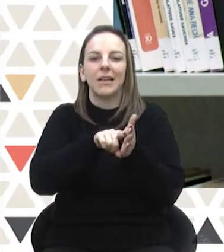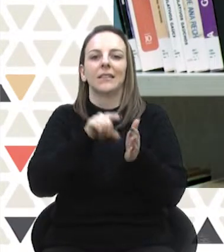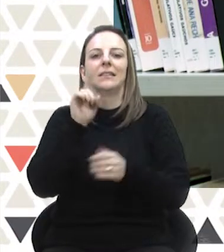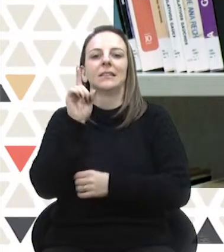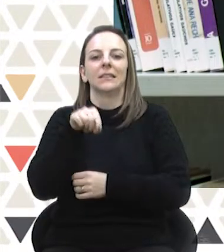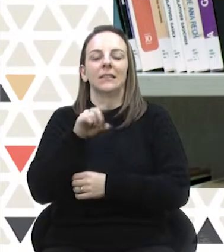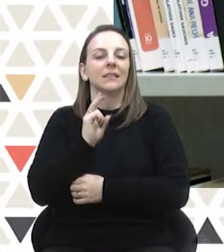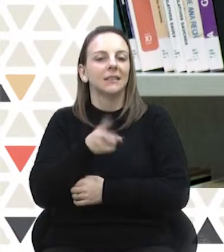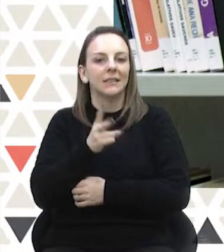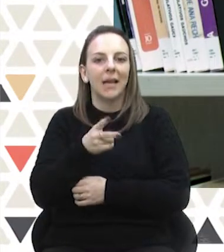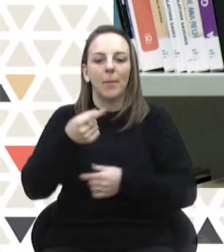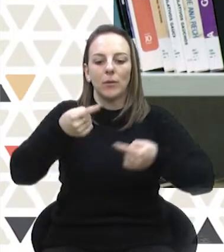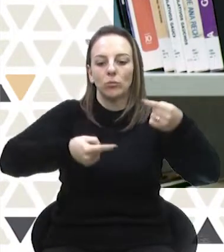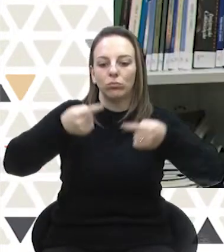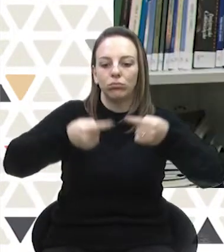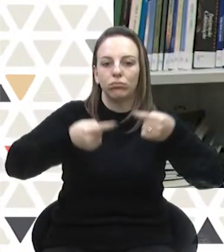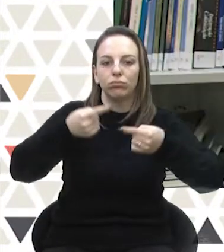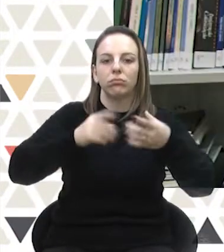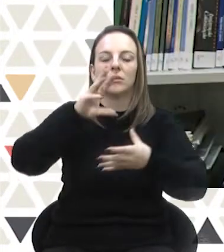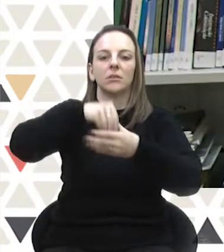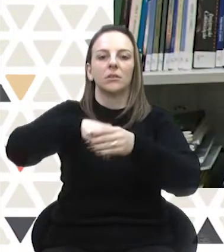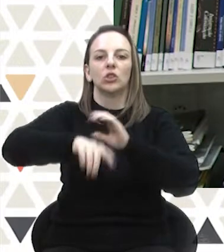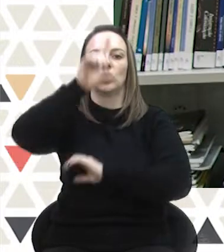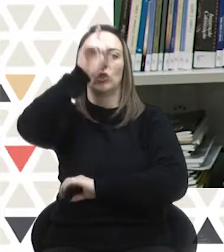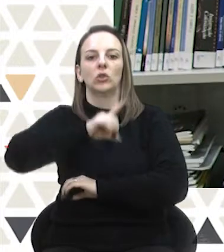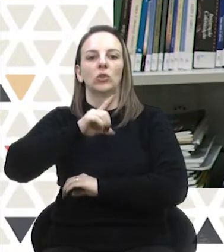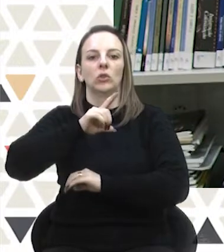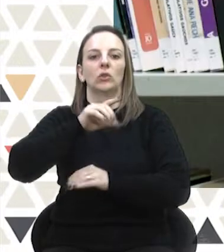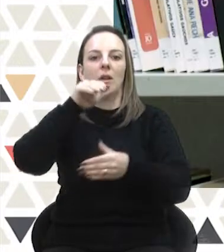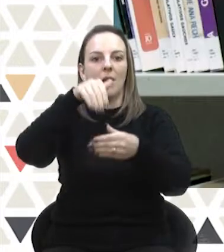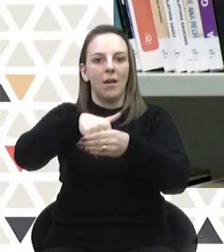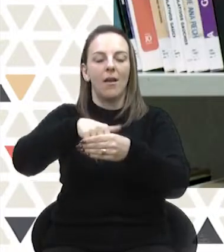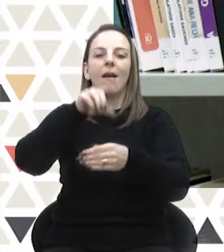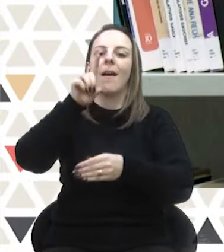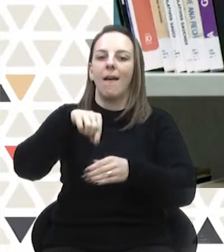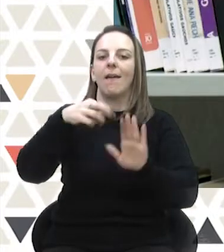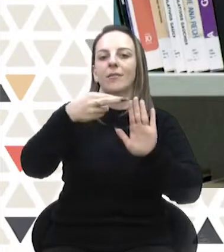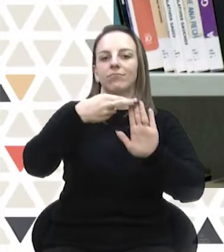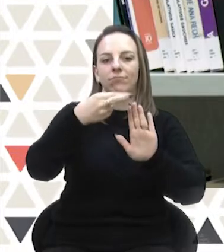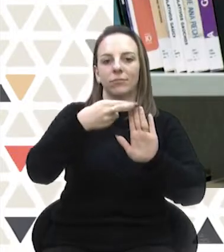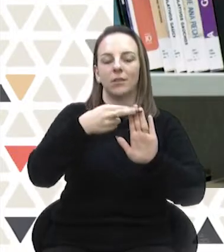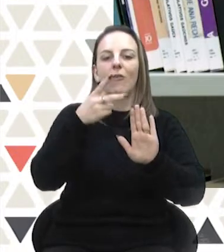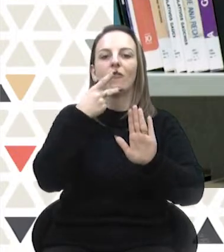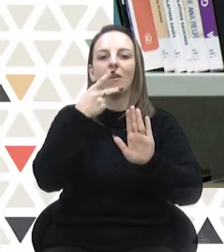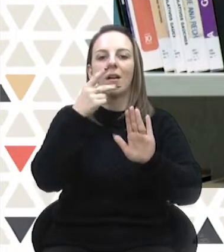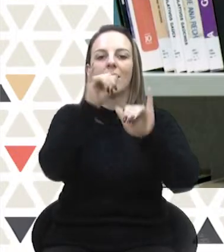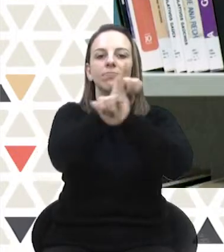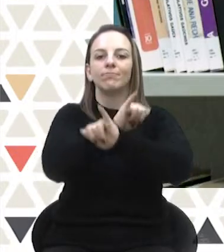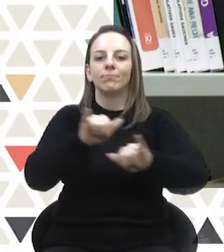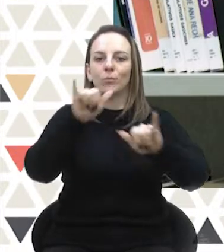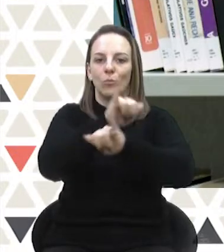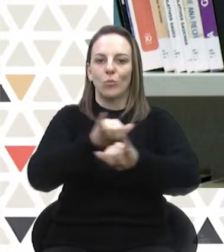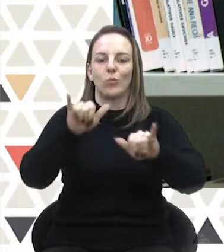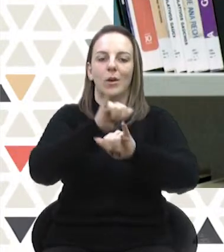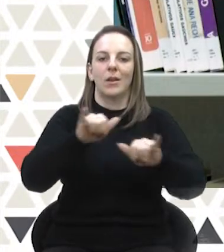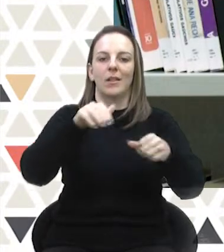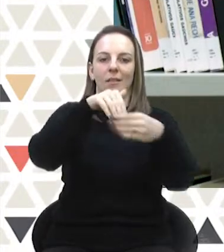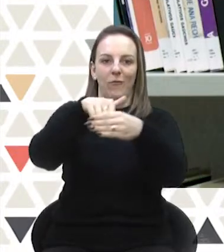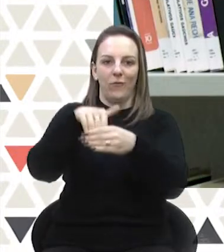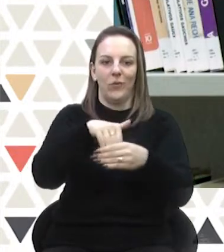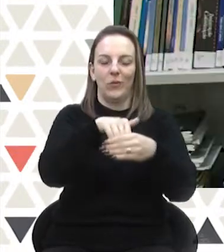que nós constantemente estamos debatendo no direito eleitoral, é a resolução que trata sobre a propaganda